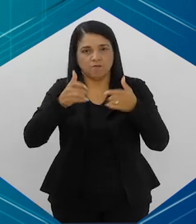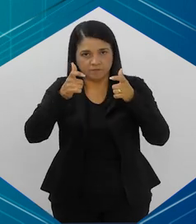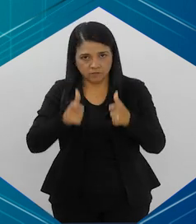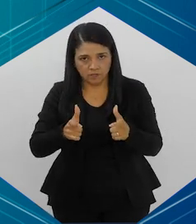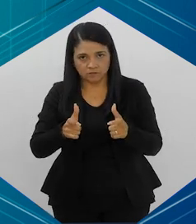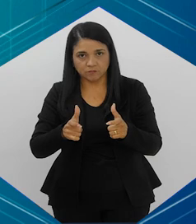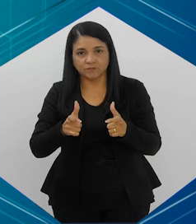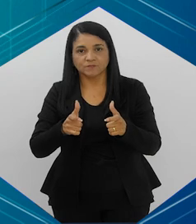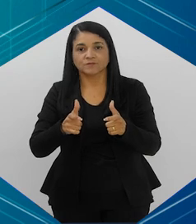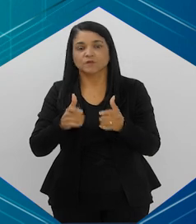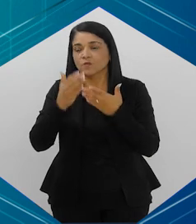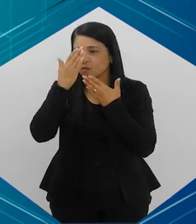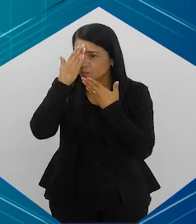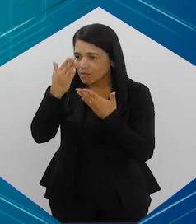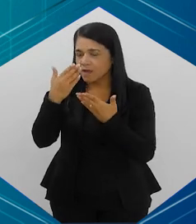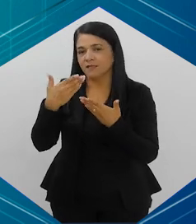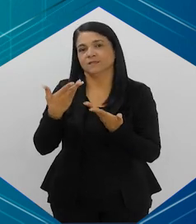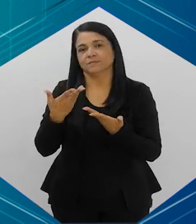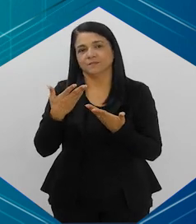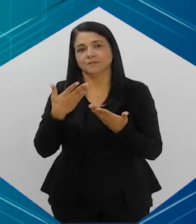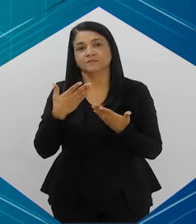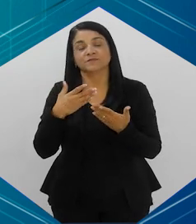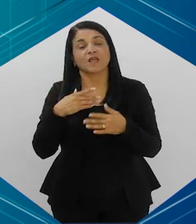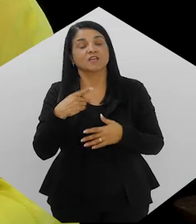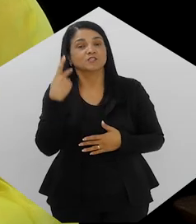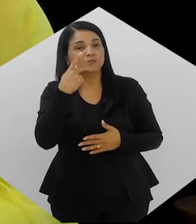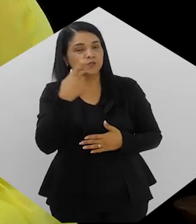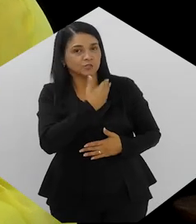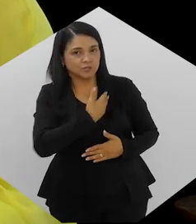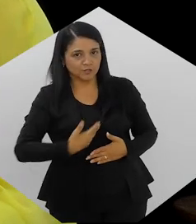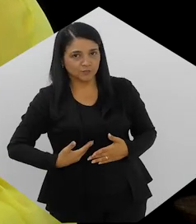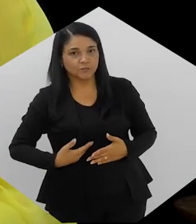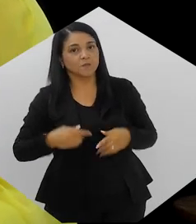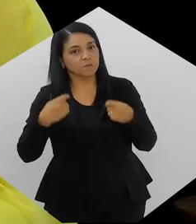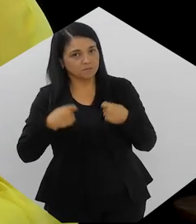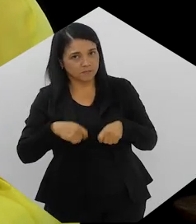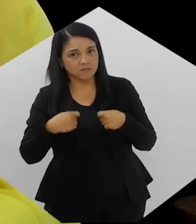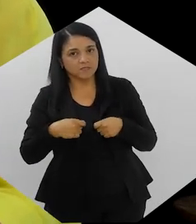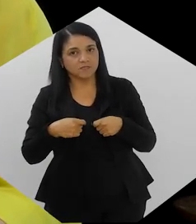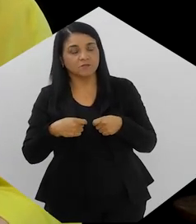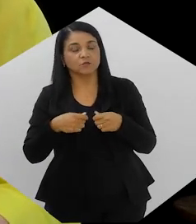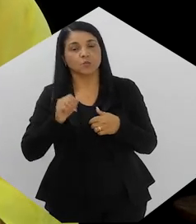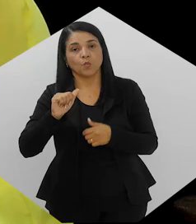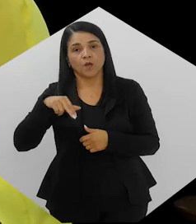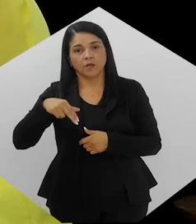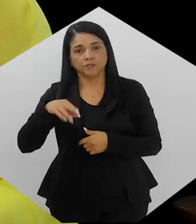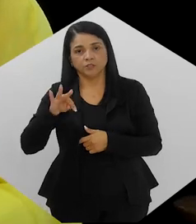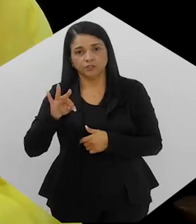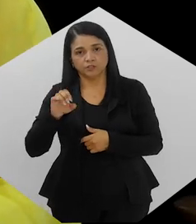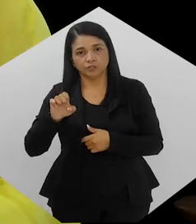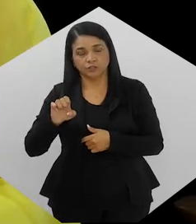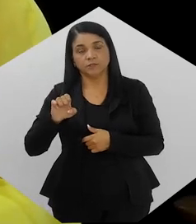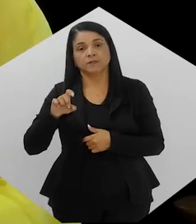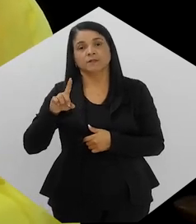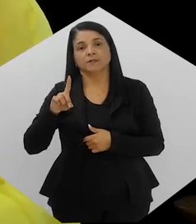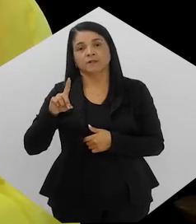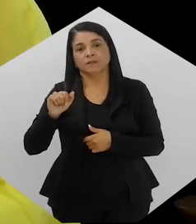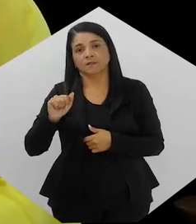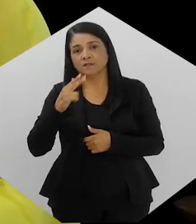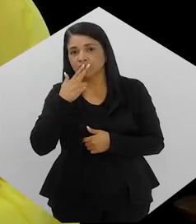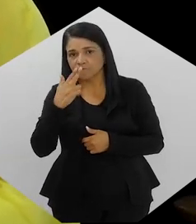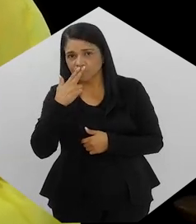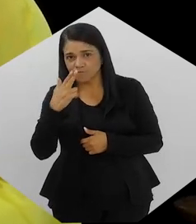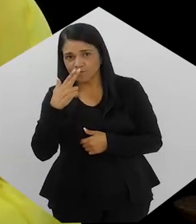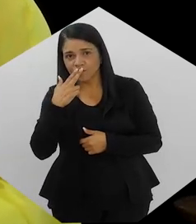locais fechados. Muito obrigado pelo espaço. As políticas públicas têm que vir no antitabagismo e não para a gente